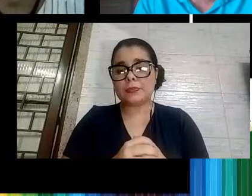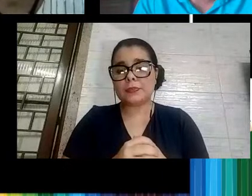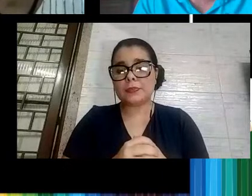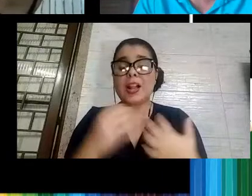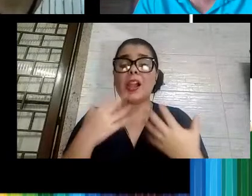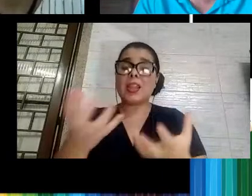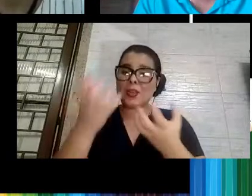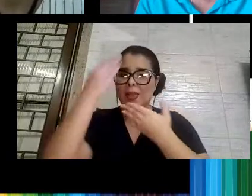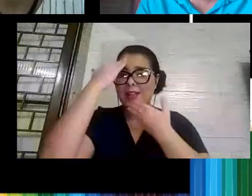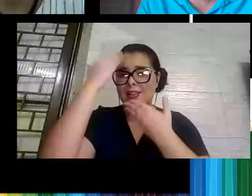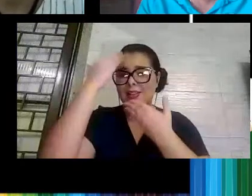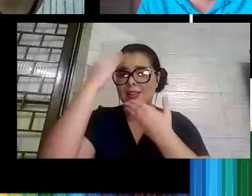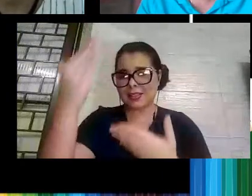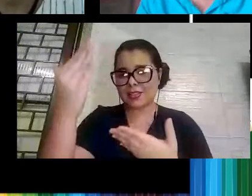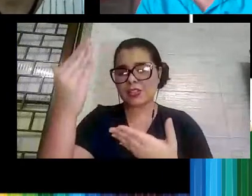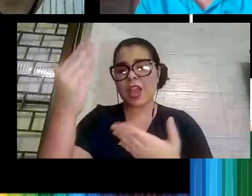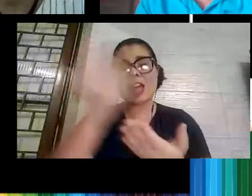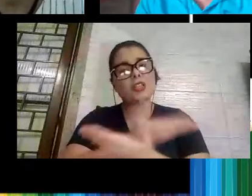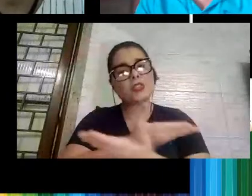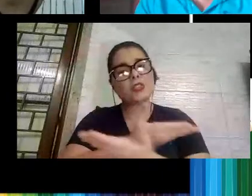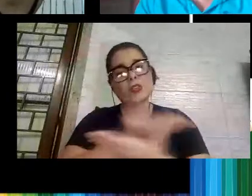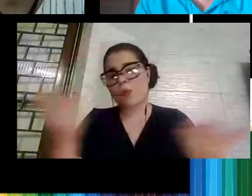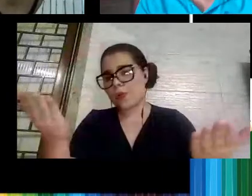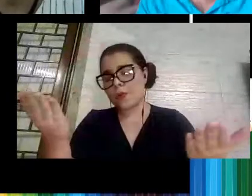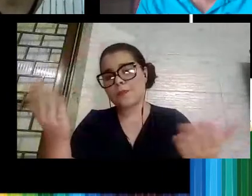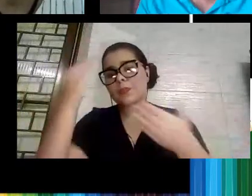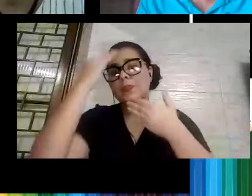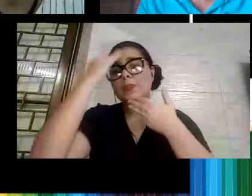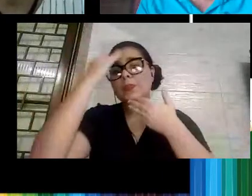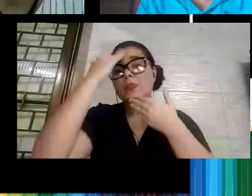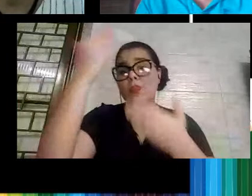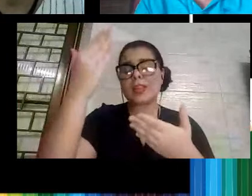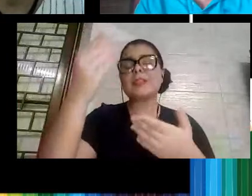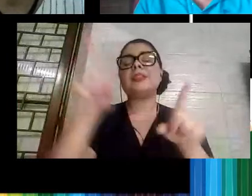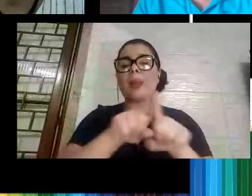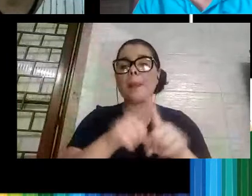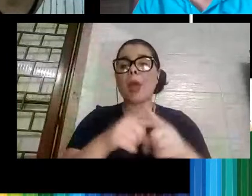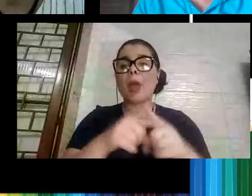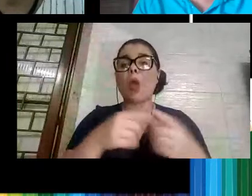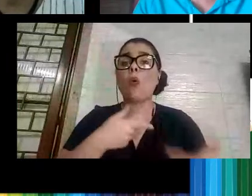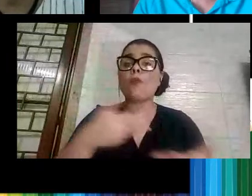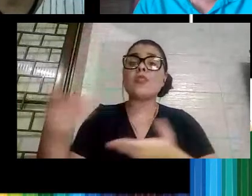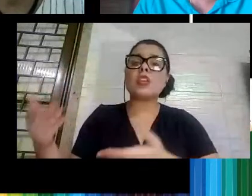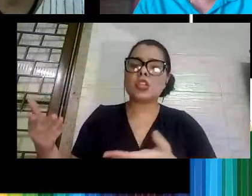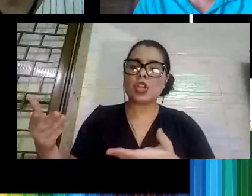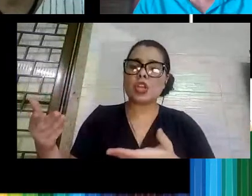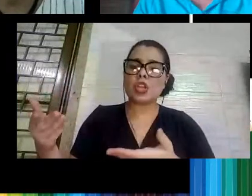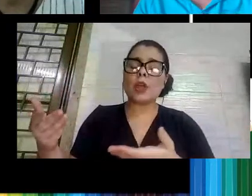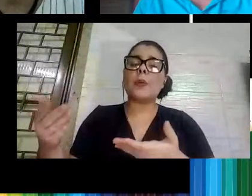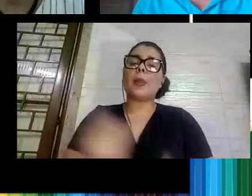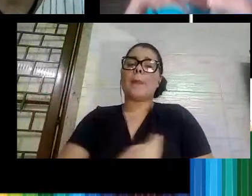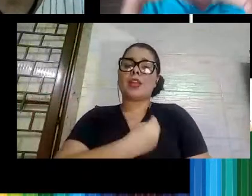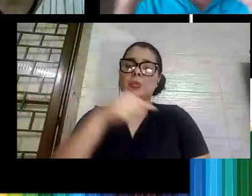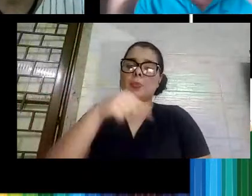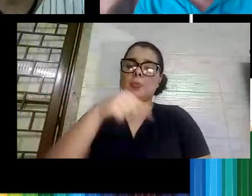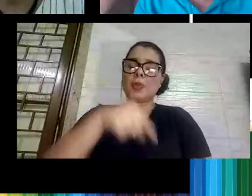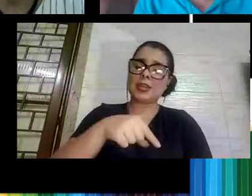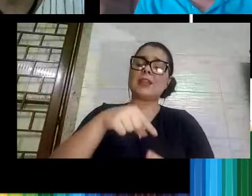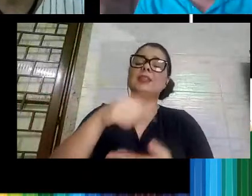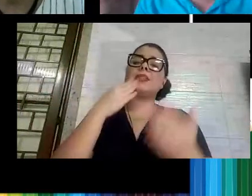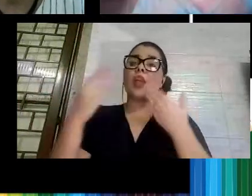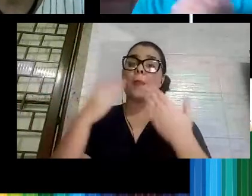Eu quero agradecer a todos, eu quero agradecer o convite a participar dessa área, desse debate,